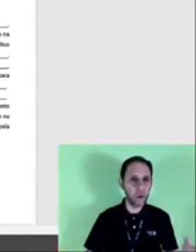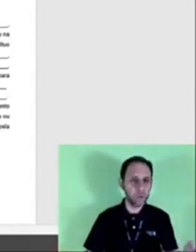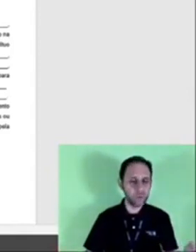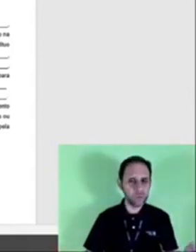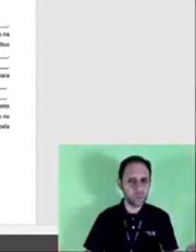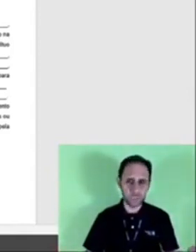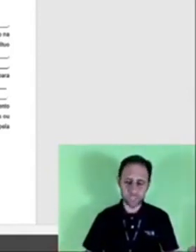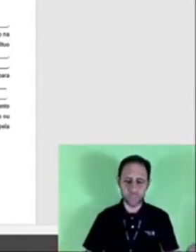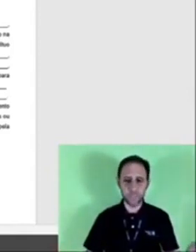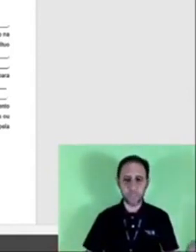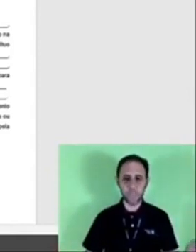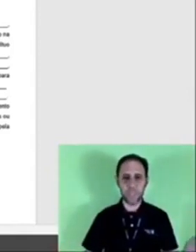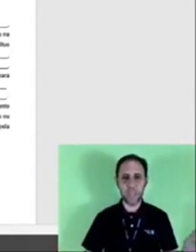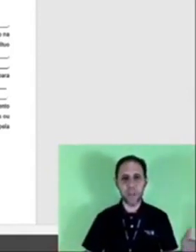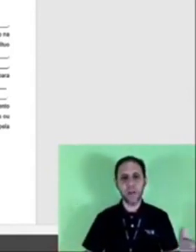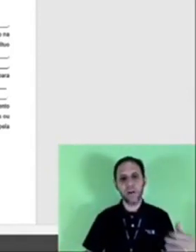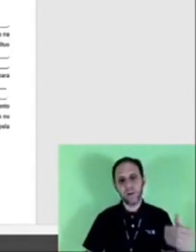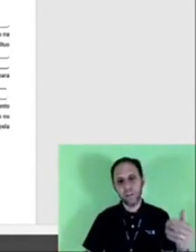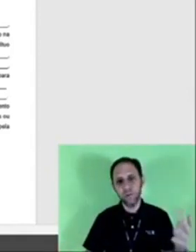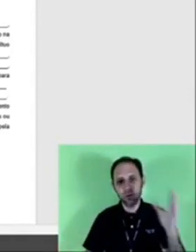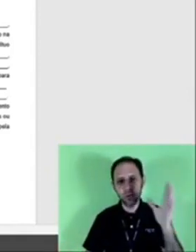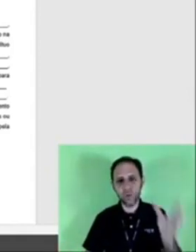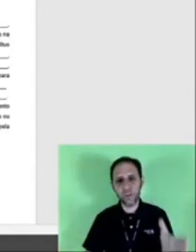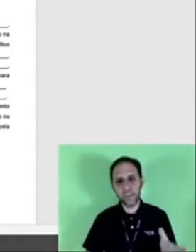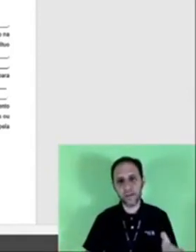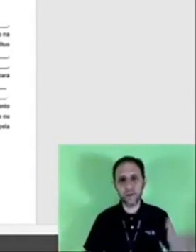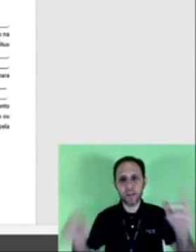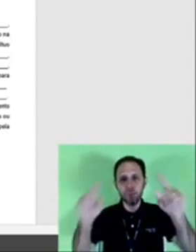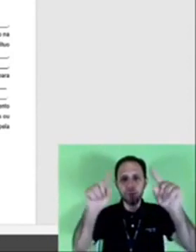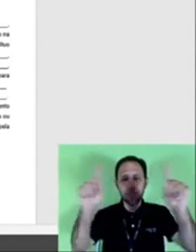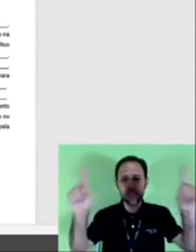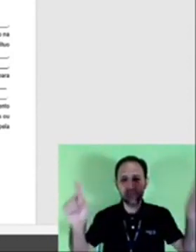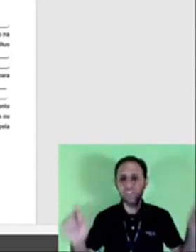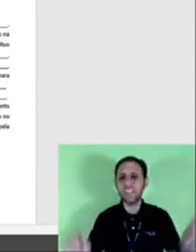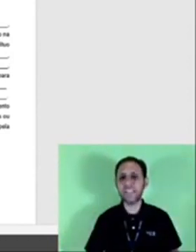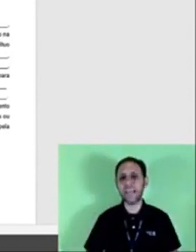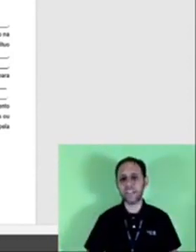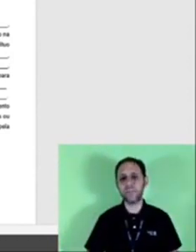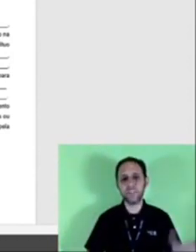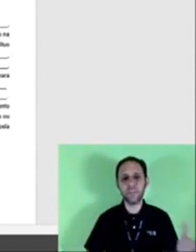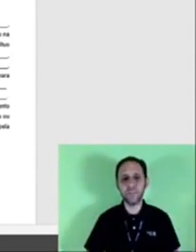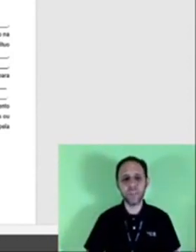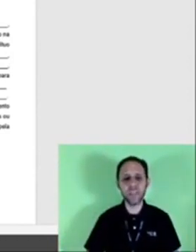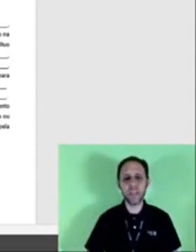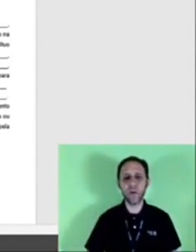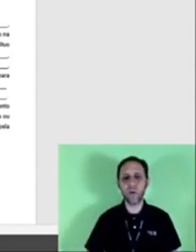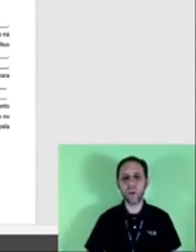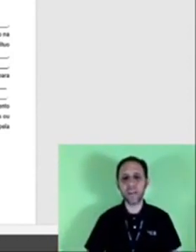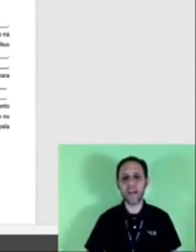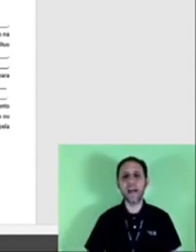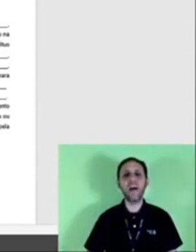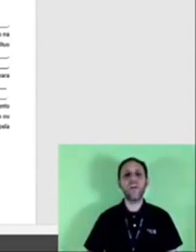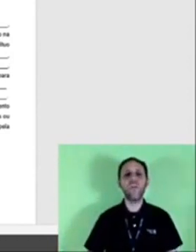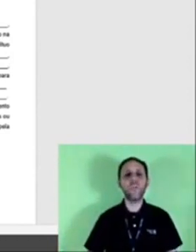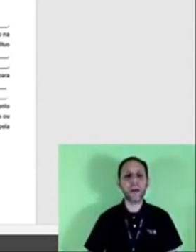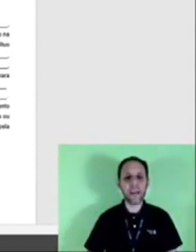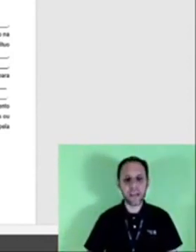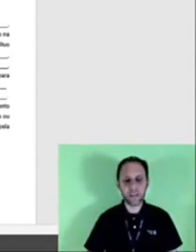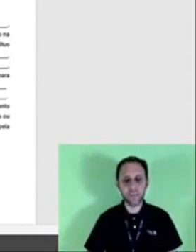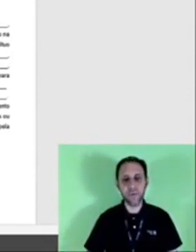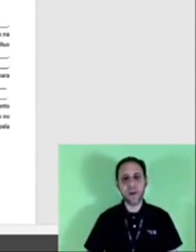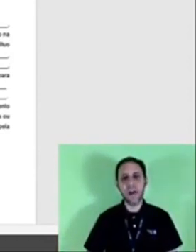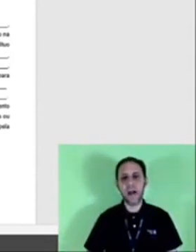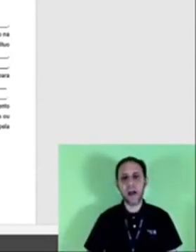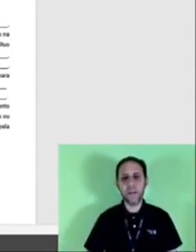Qualquer um dos dois, eu não coloquei agora por uma questão de estética, mas eu poderia colocar o